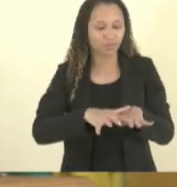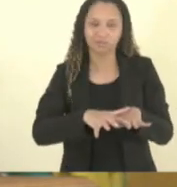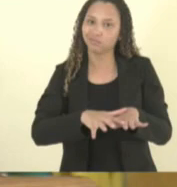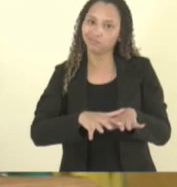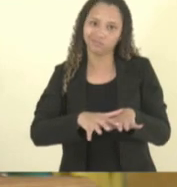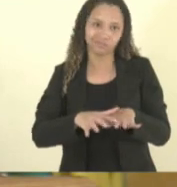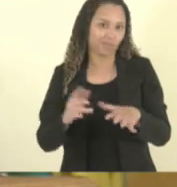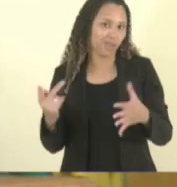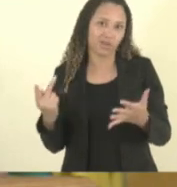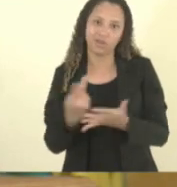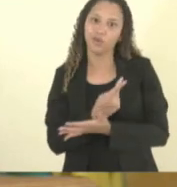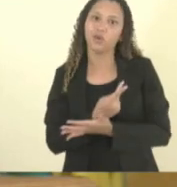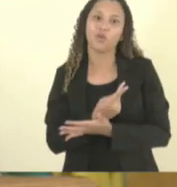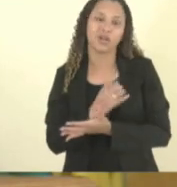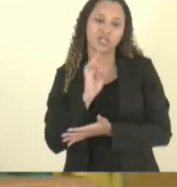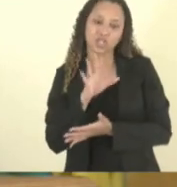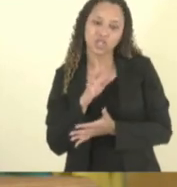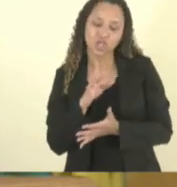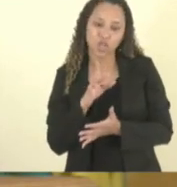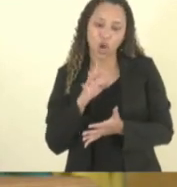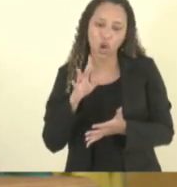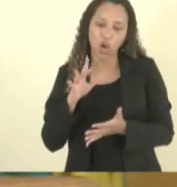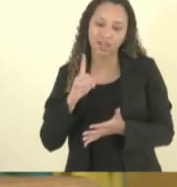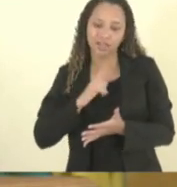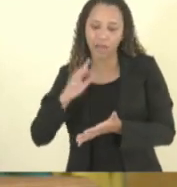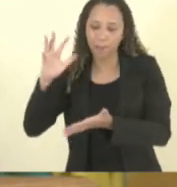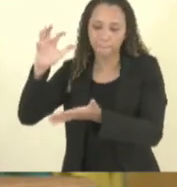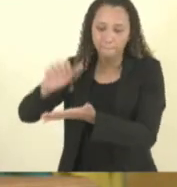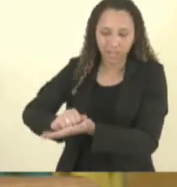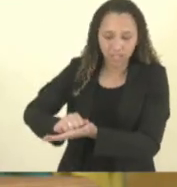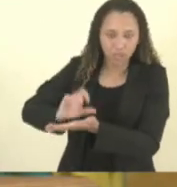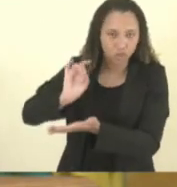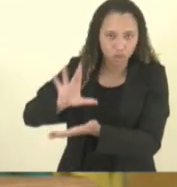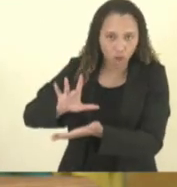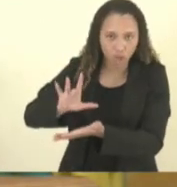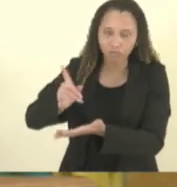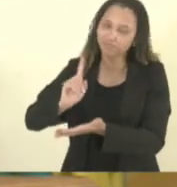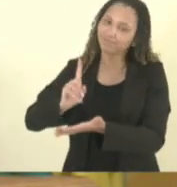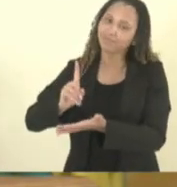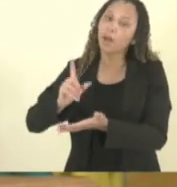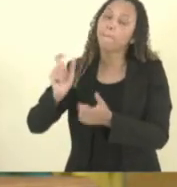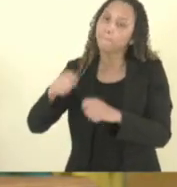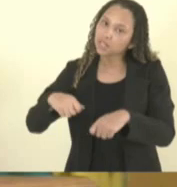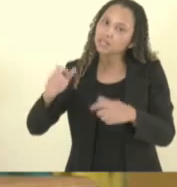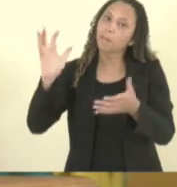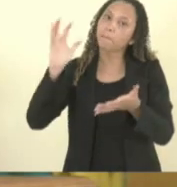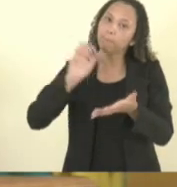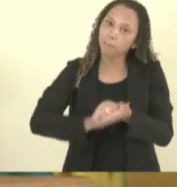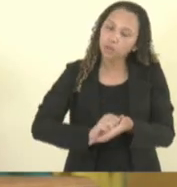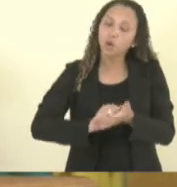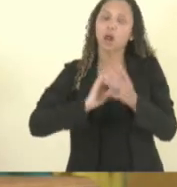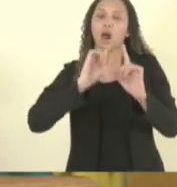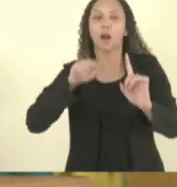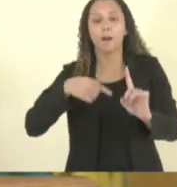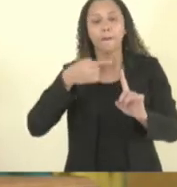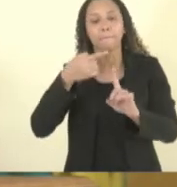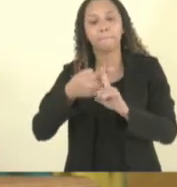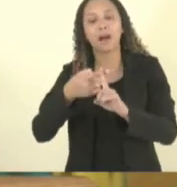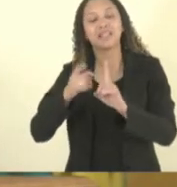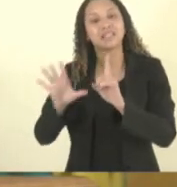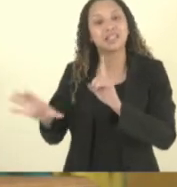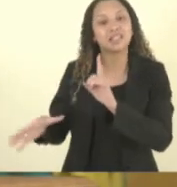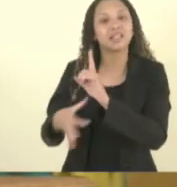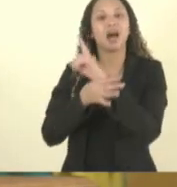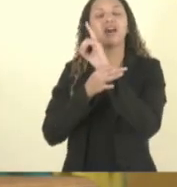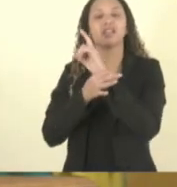apenas de acesso de matrícula né a gente precisa matricular o estudante a gente precisa garantir